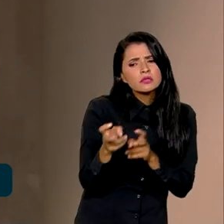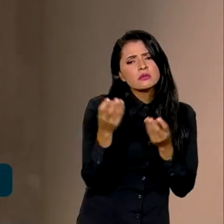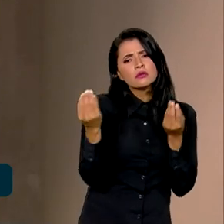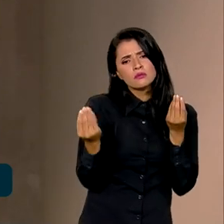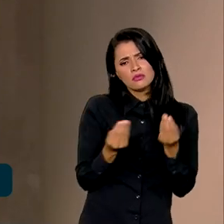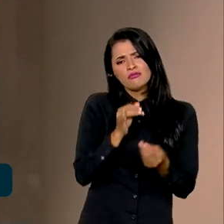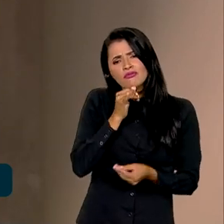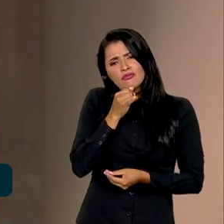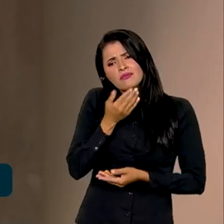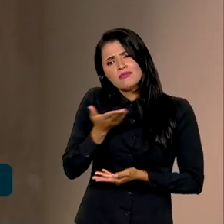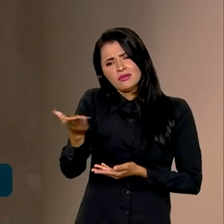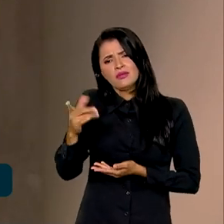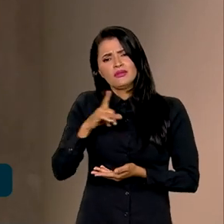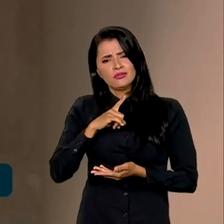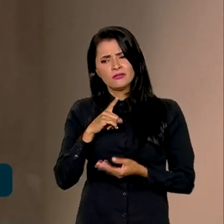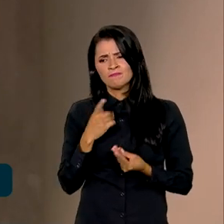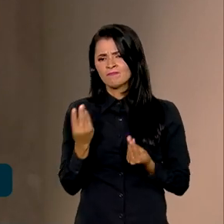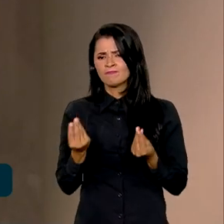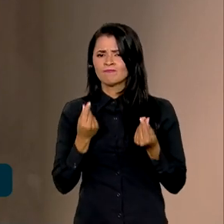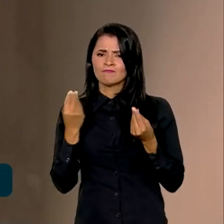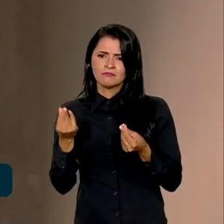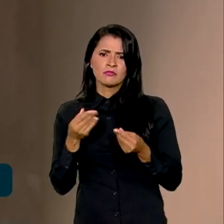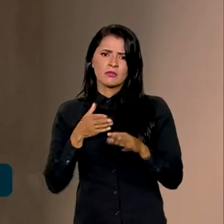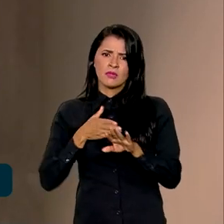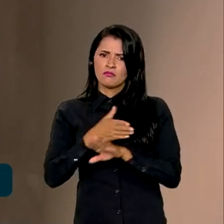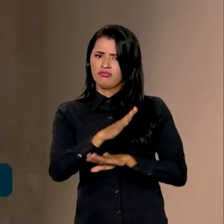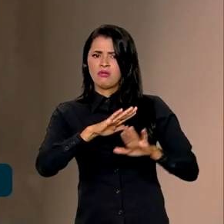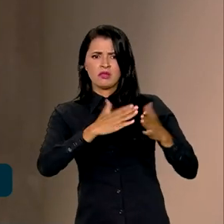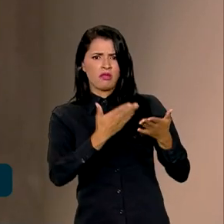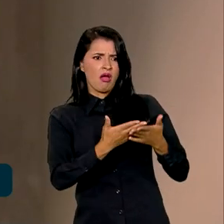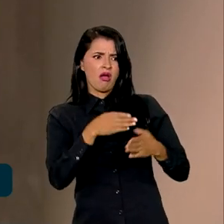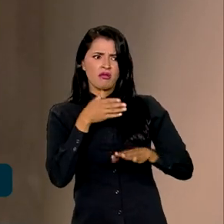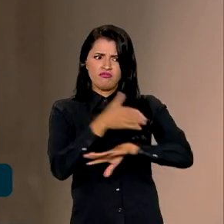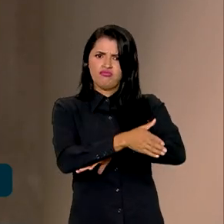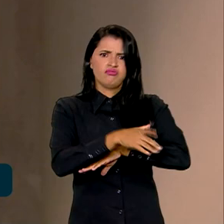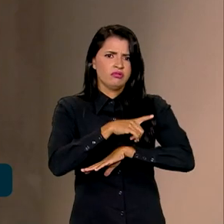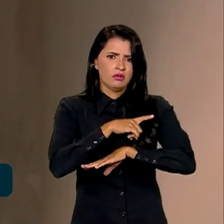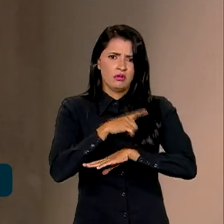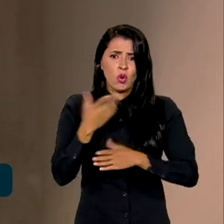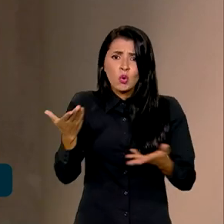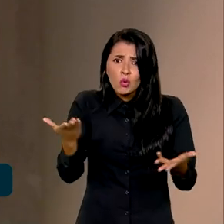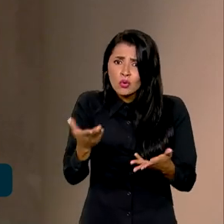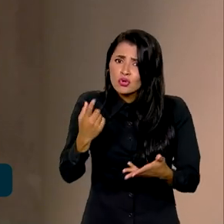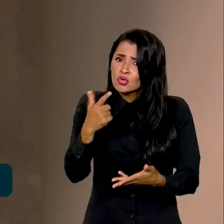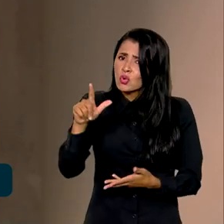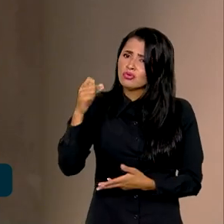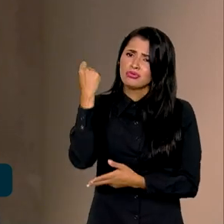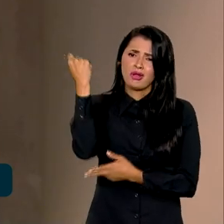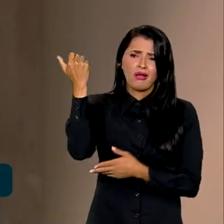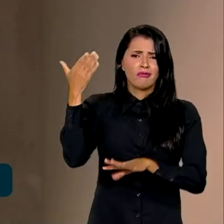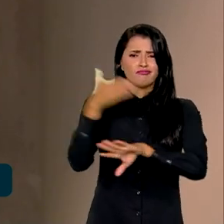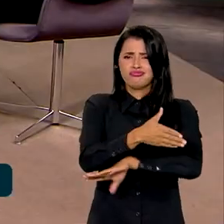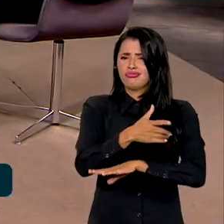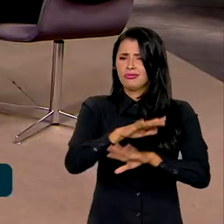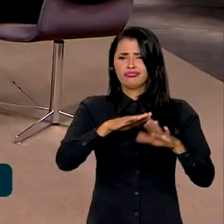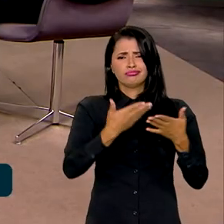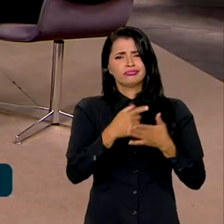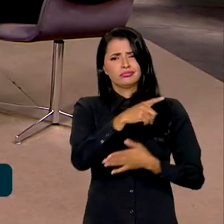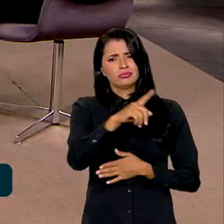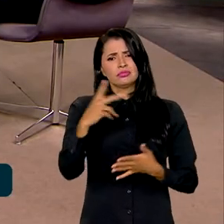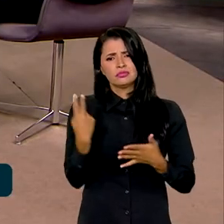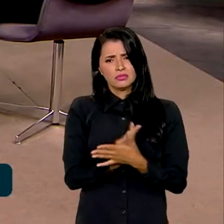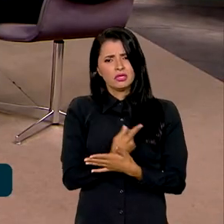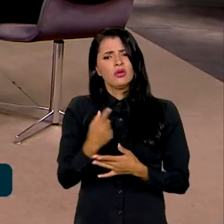infelizmente, uma epidemia de ataques nas escolas. Nós tivemos outro caso muito grave hoje. E nós sabemos que, em parte, isso está